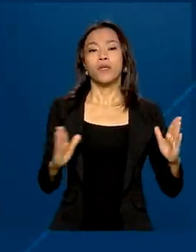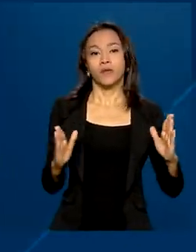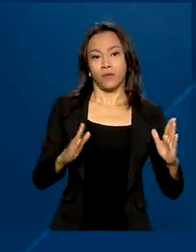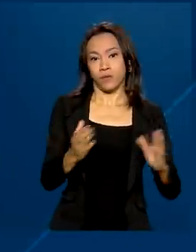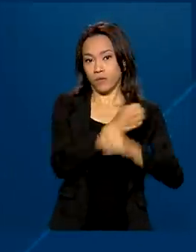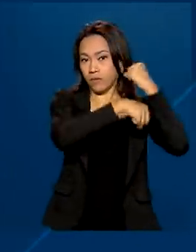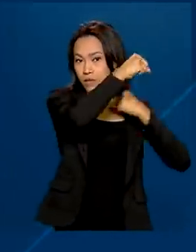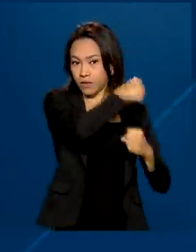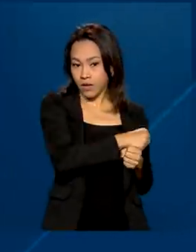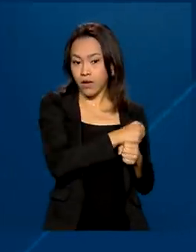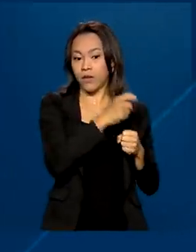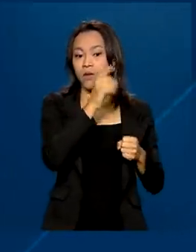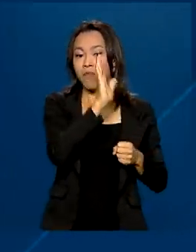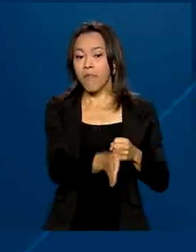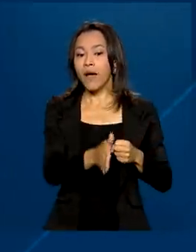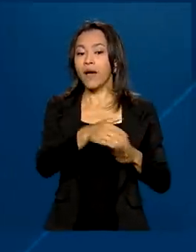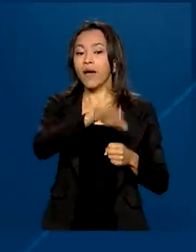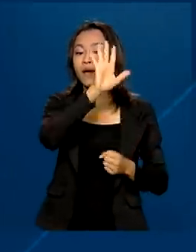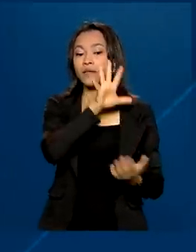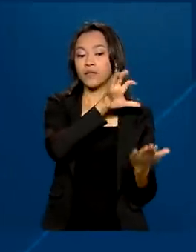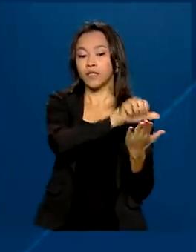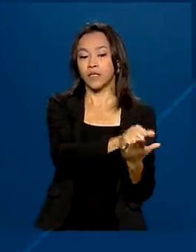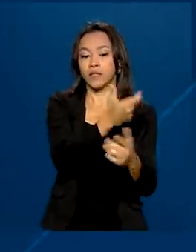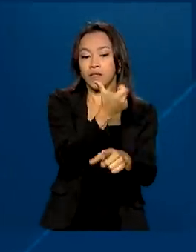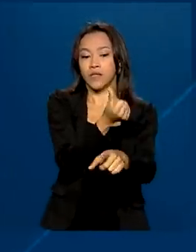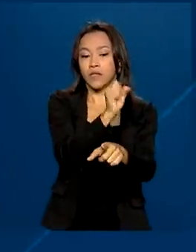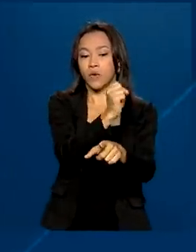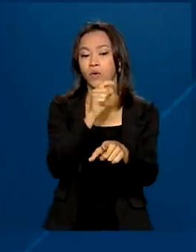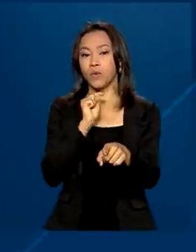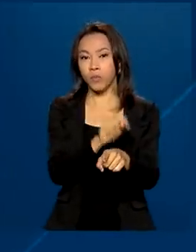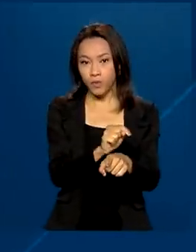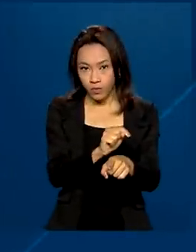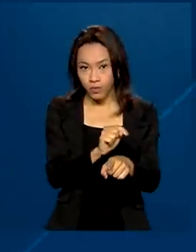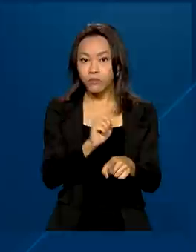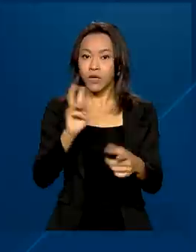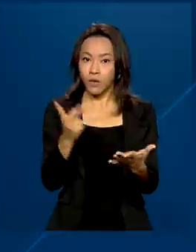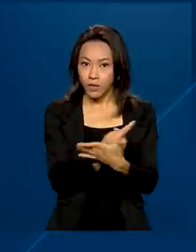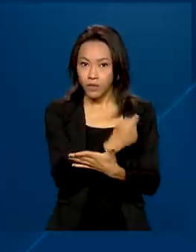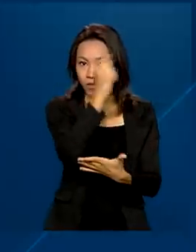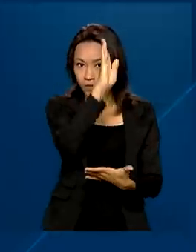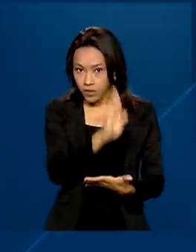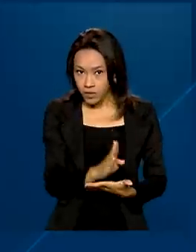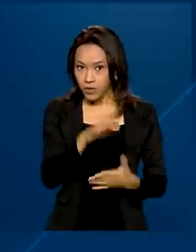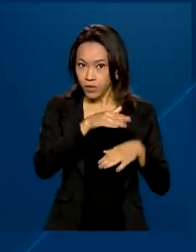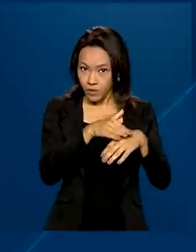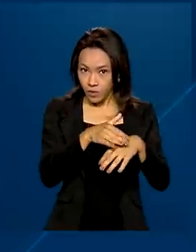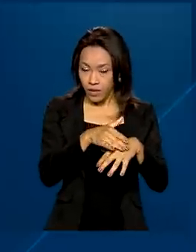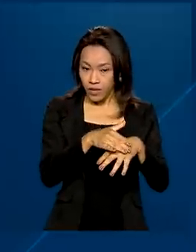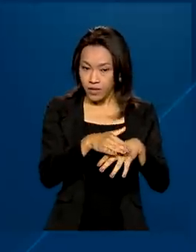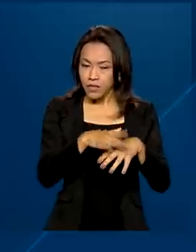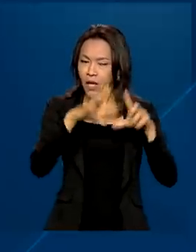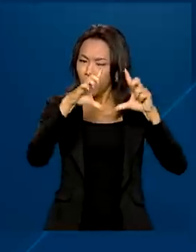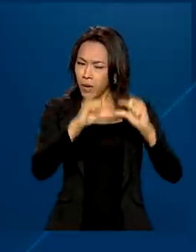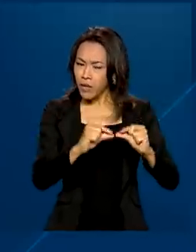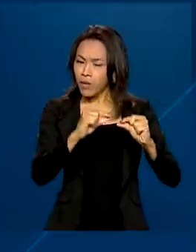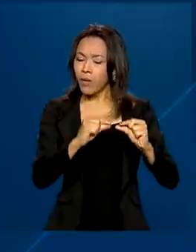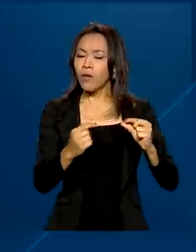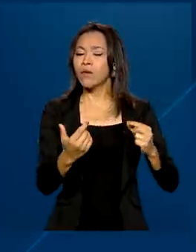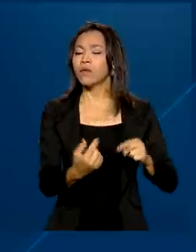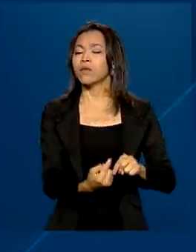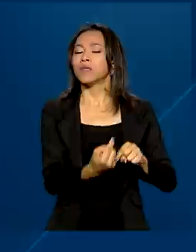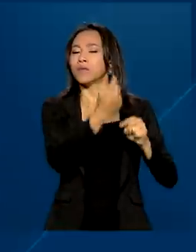registrados mais de 68 mil casos de tuberculose no Brasil, número um pouco menor do que o registrado em